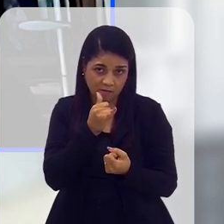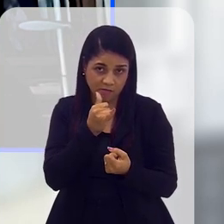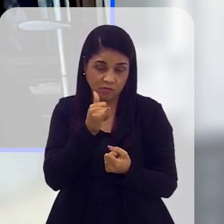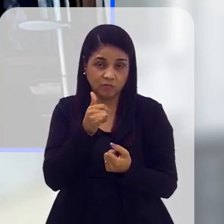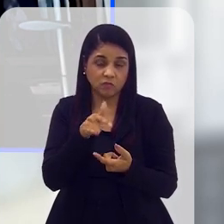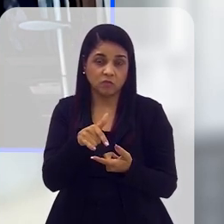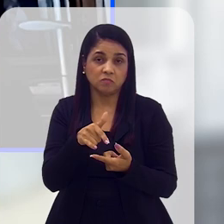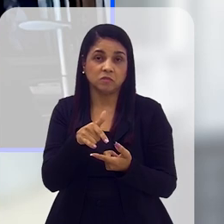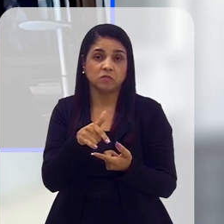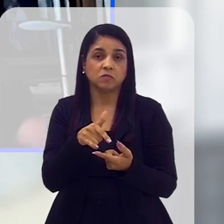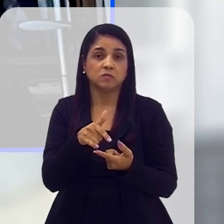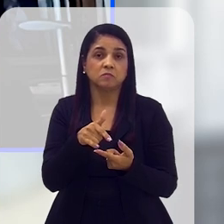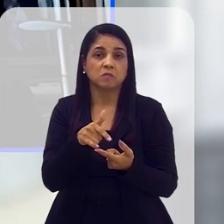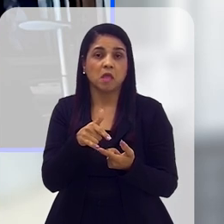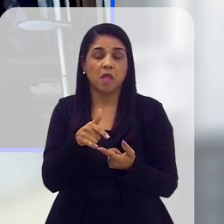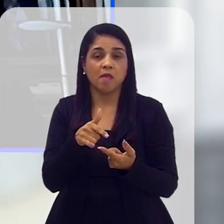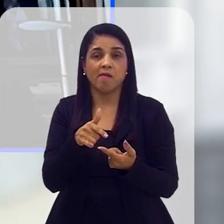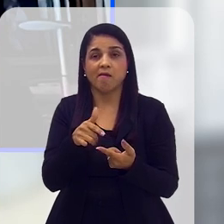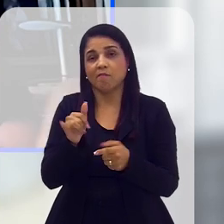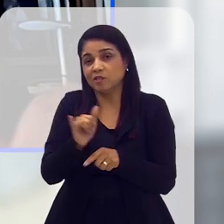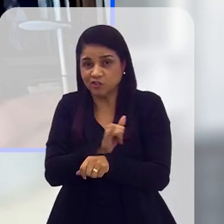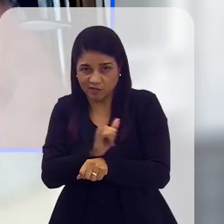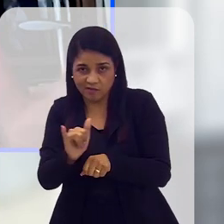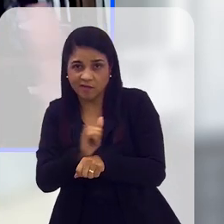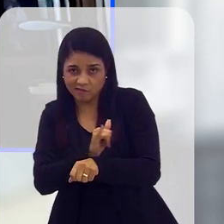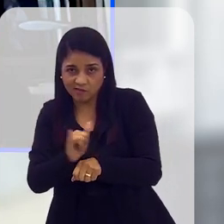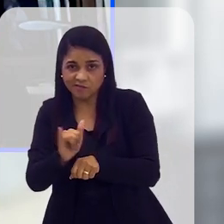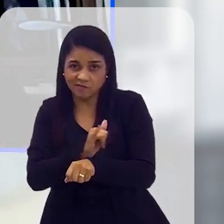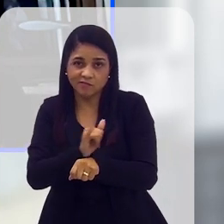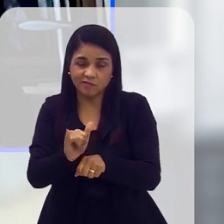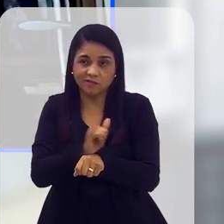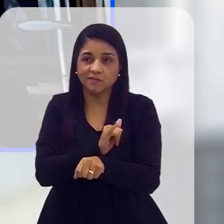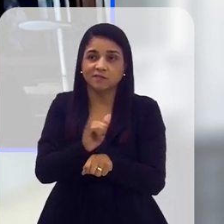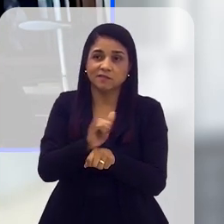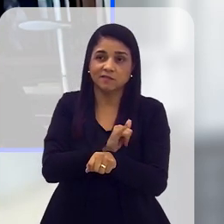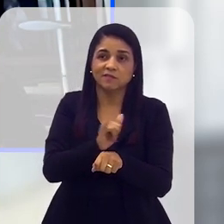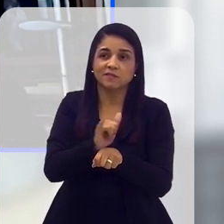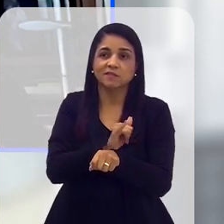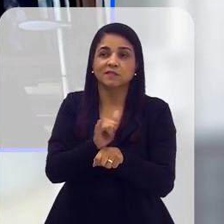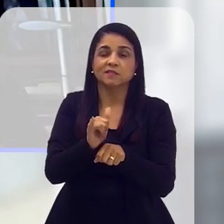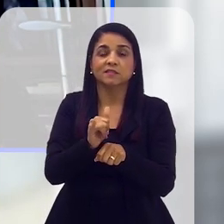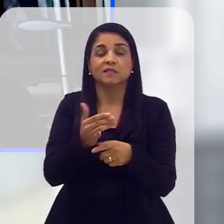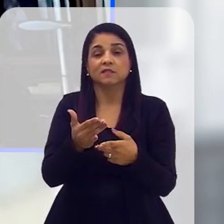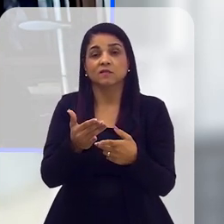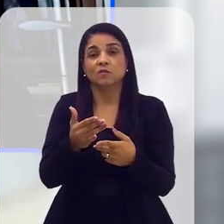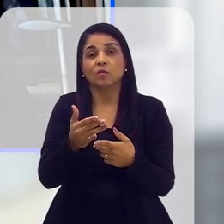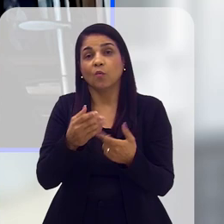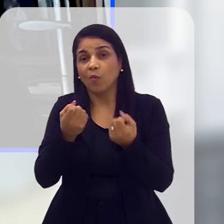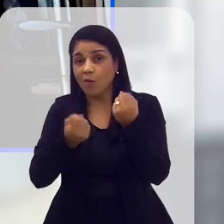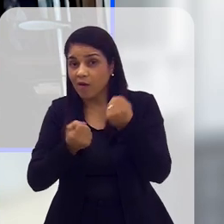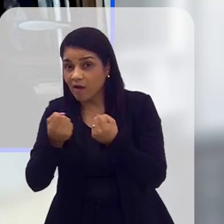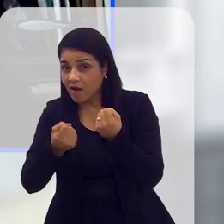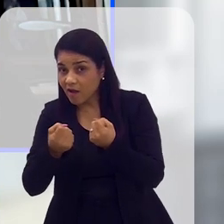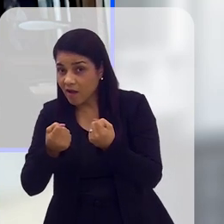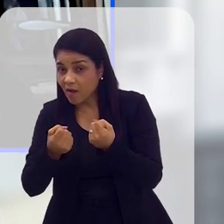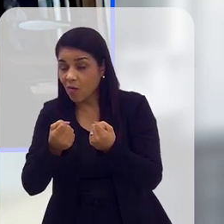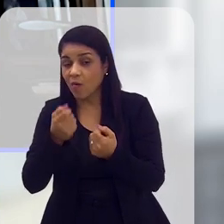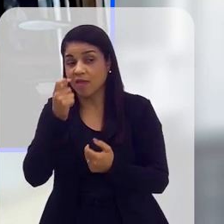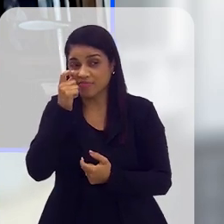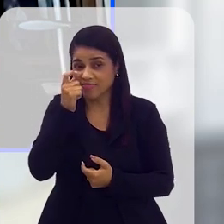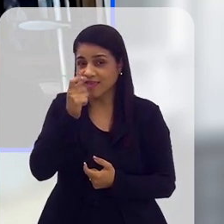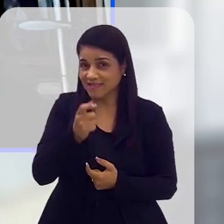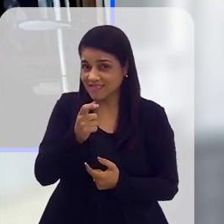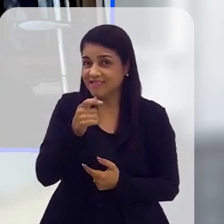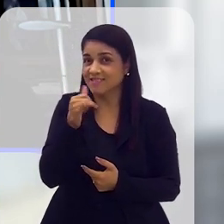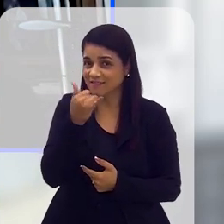as fontes de energia alternativa de baixo carbono, como o solar, por exemplo, ou a eólica. O carro elétrico é uma situação